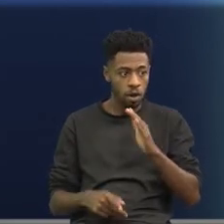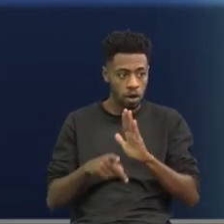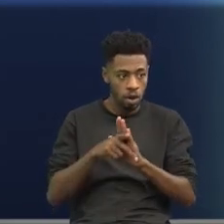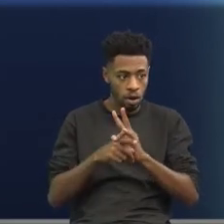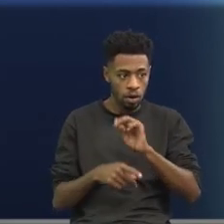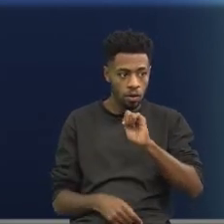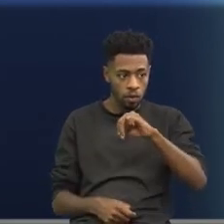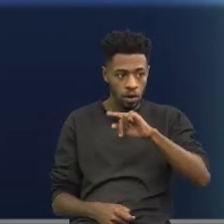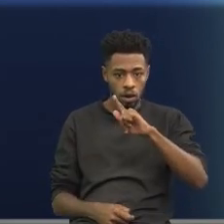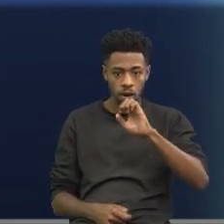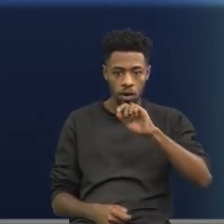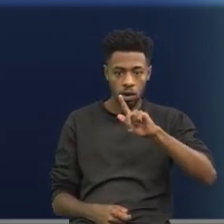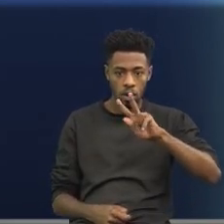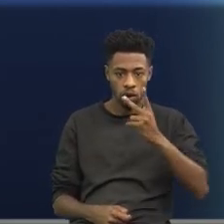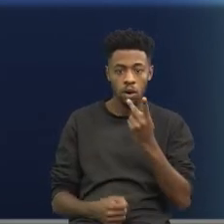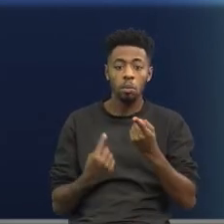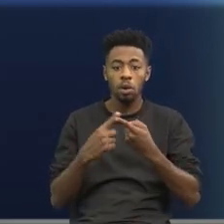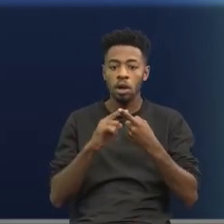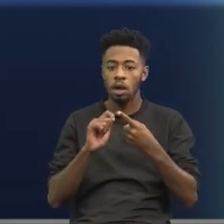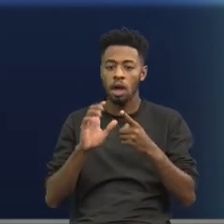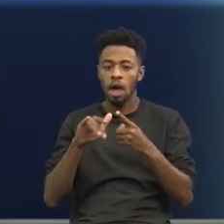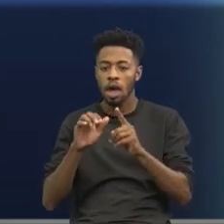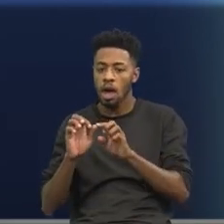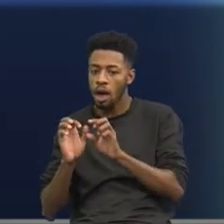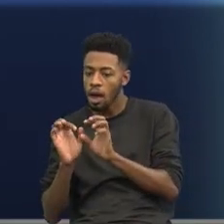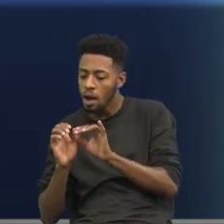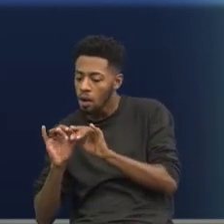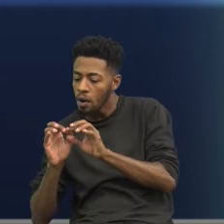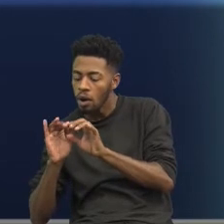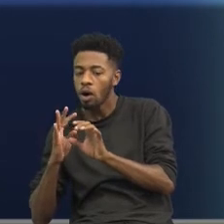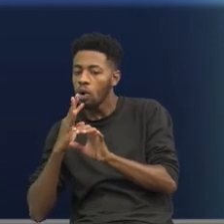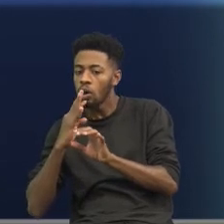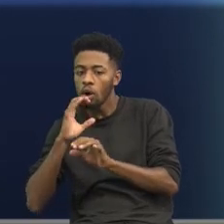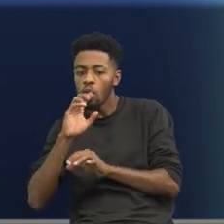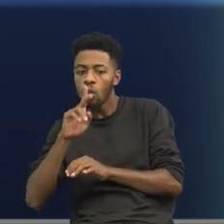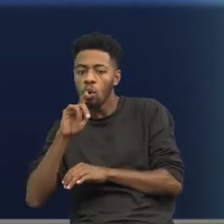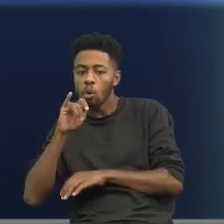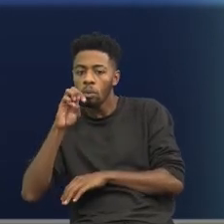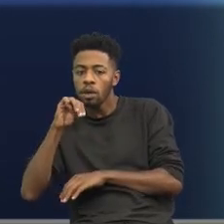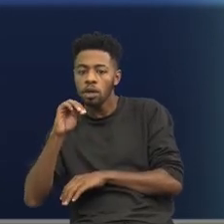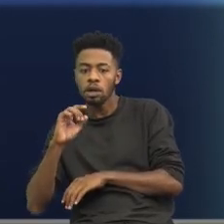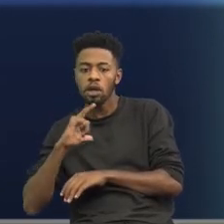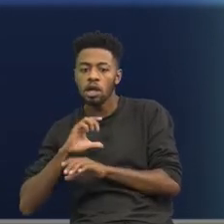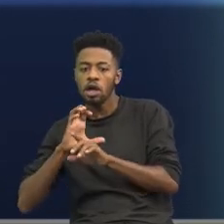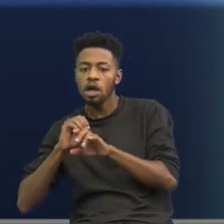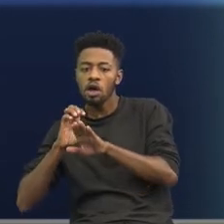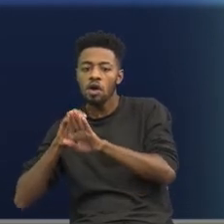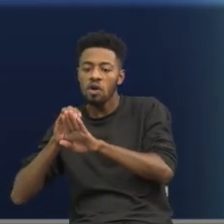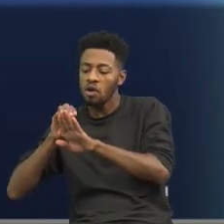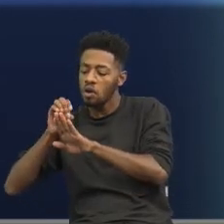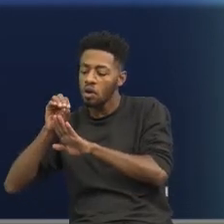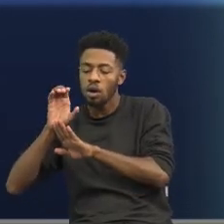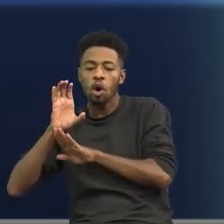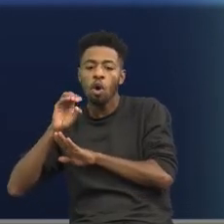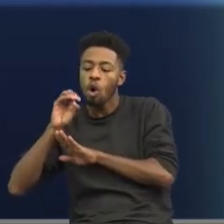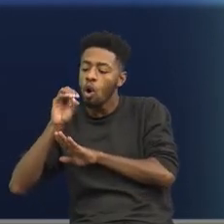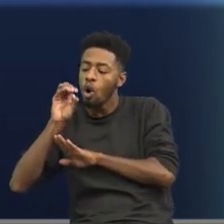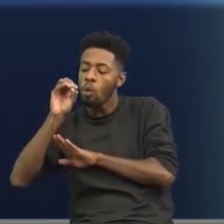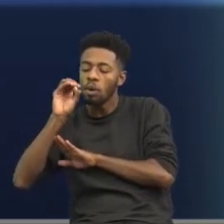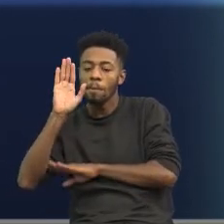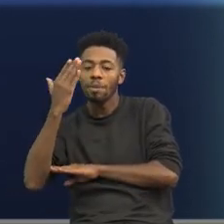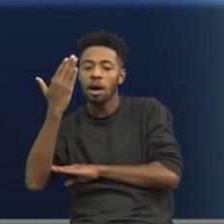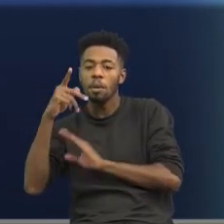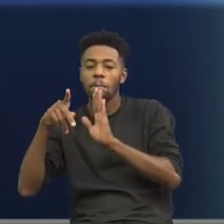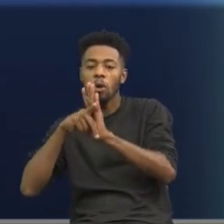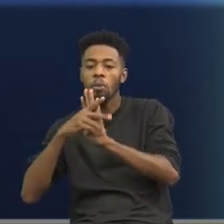obra do Van Gogh. Viu o eu falei? Ele vai descobrir cupins que vão comer a obra do Van Gogh. Só que aqui